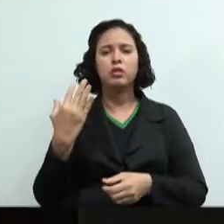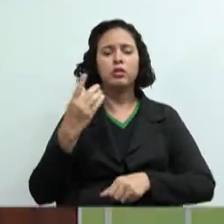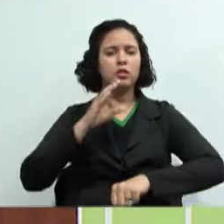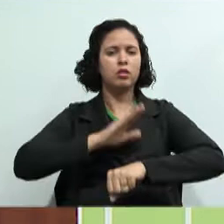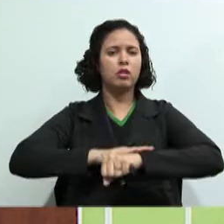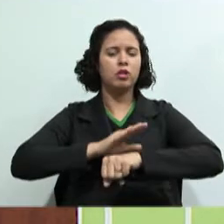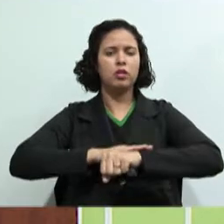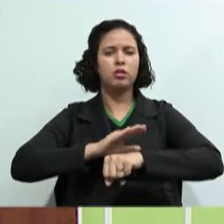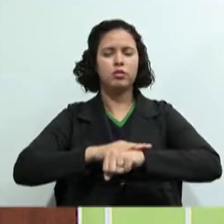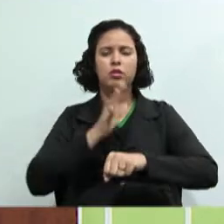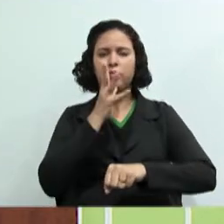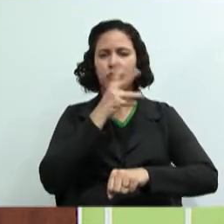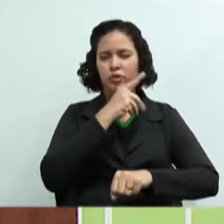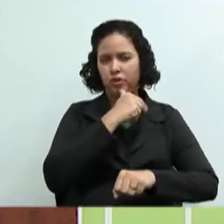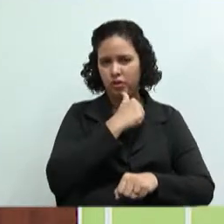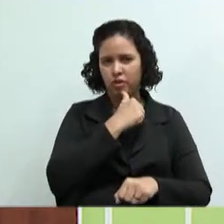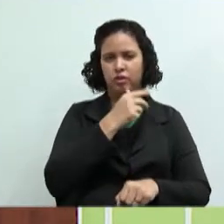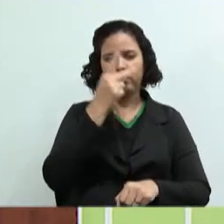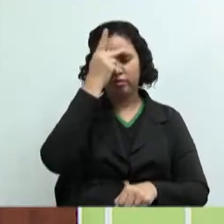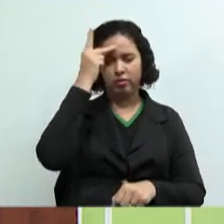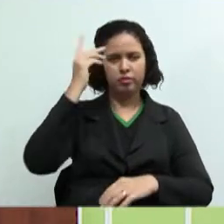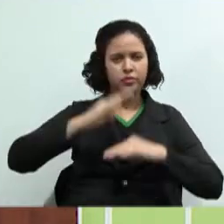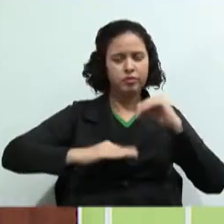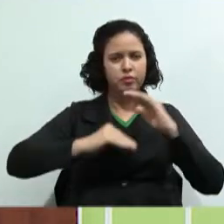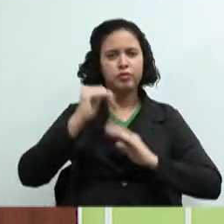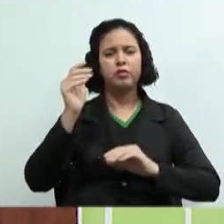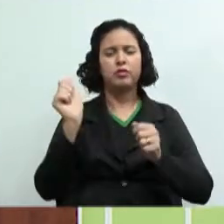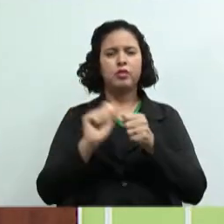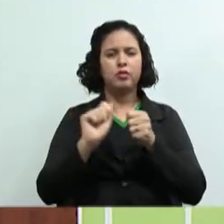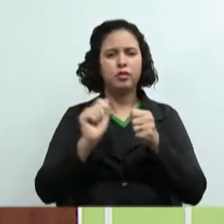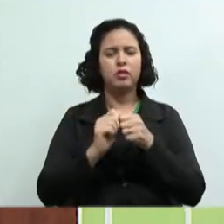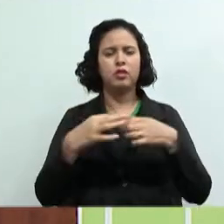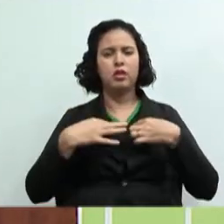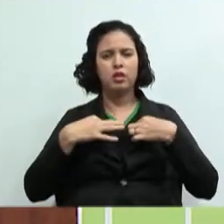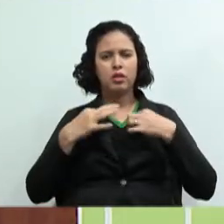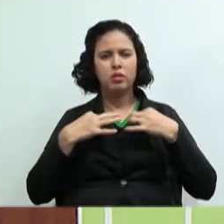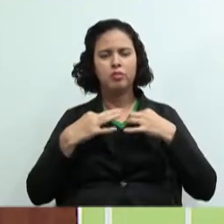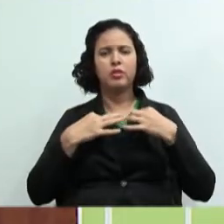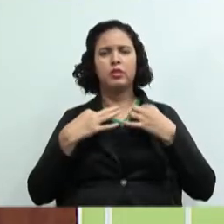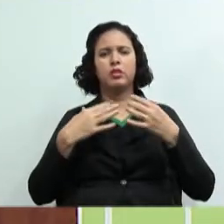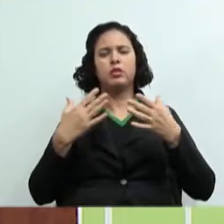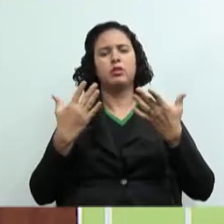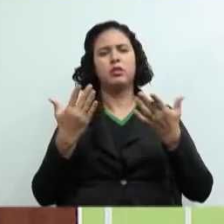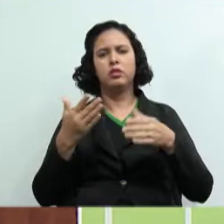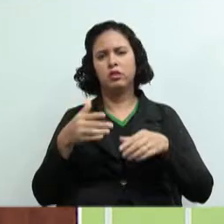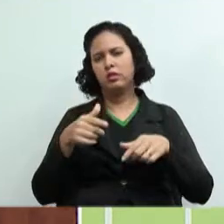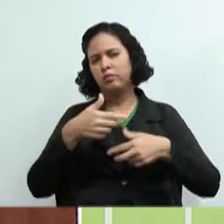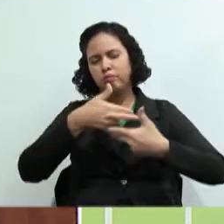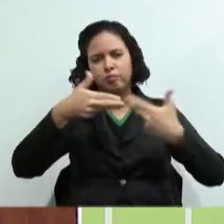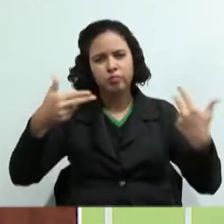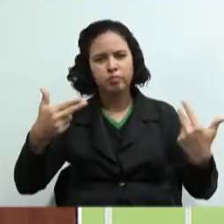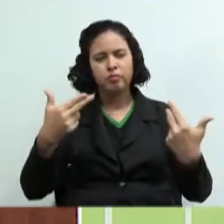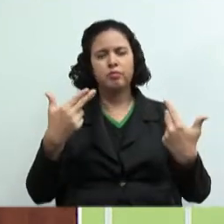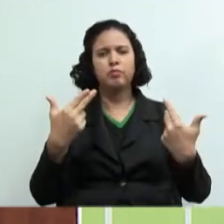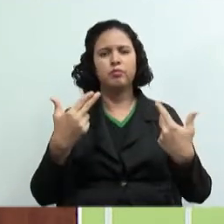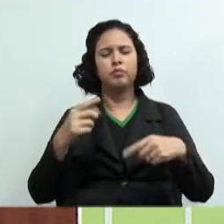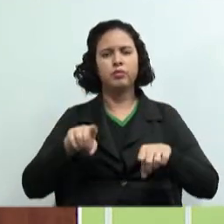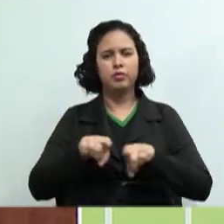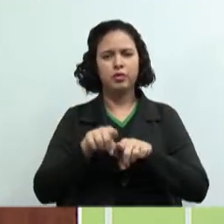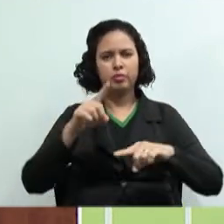alfaiate para fazer uma calça, uma camisa, correto? E que material seria necessário?